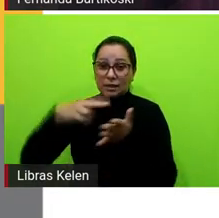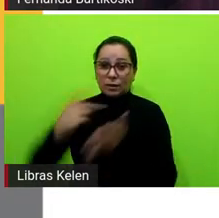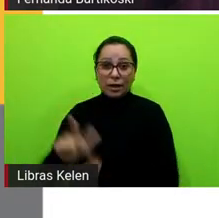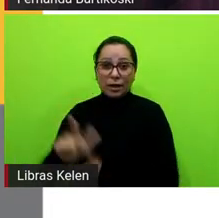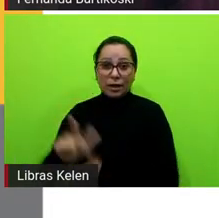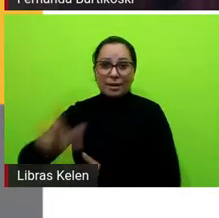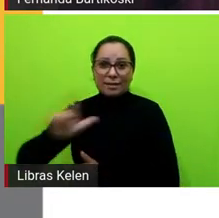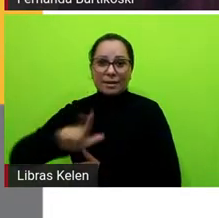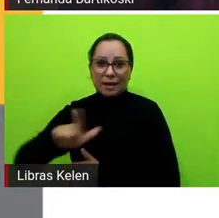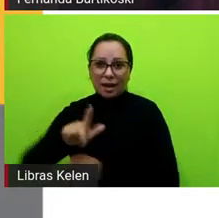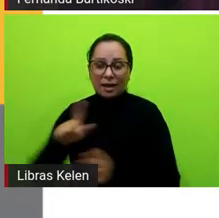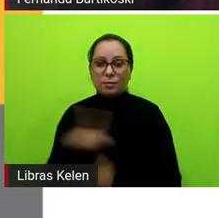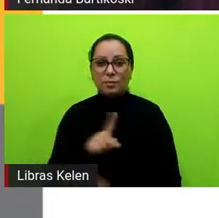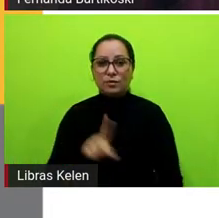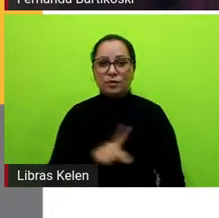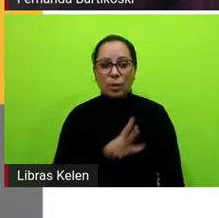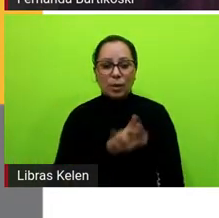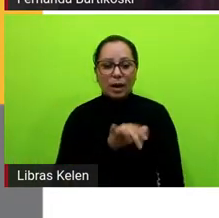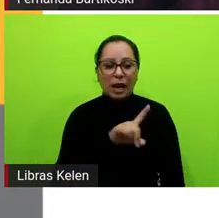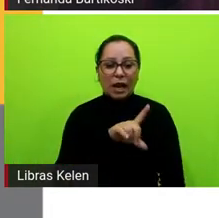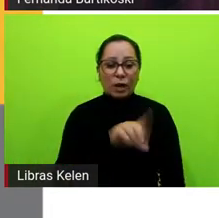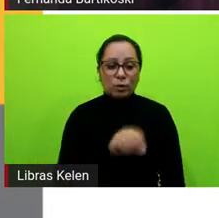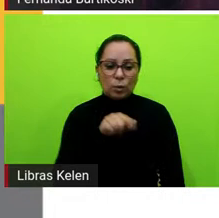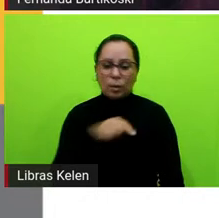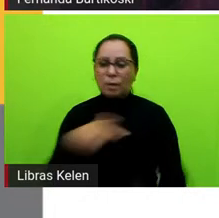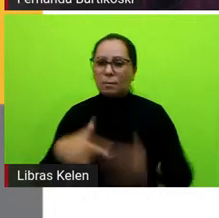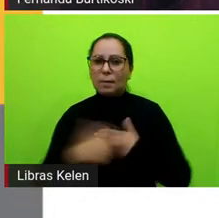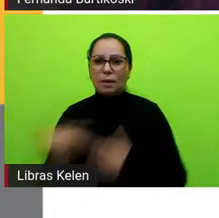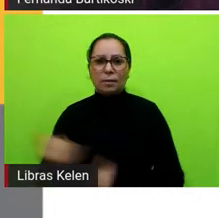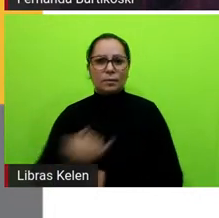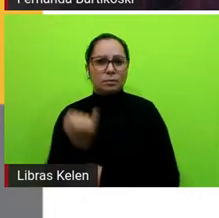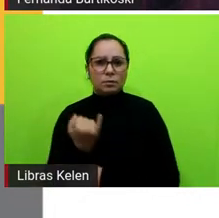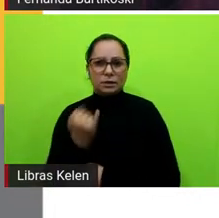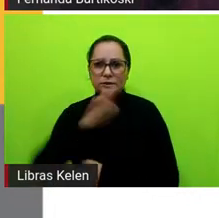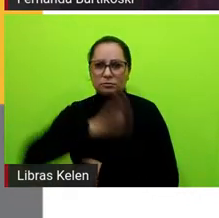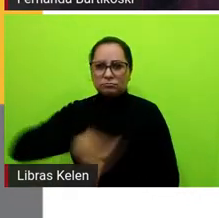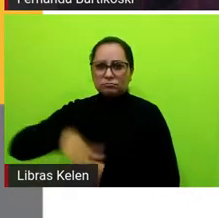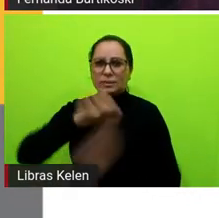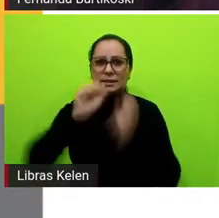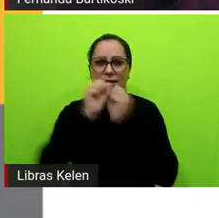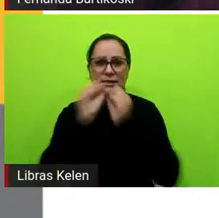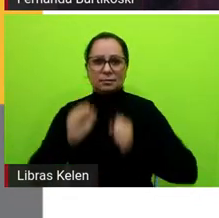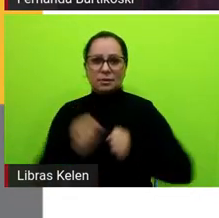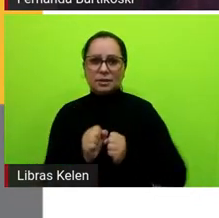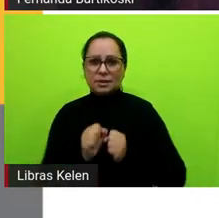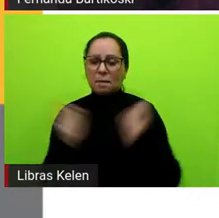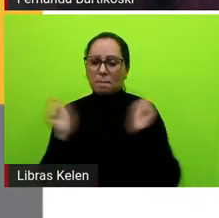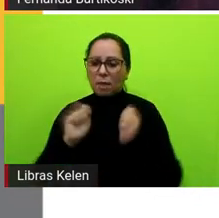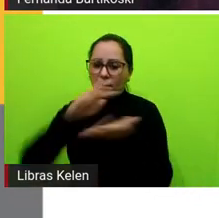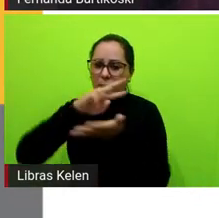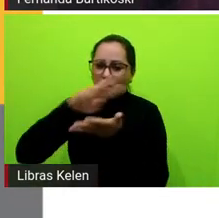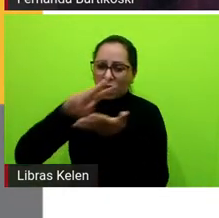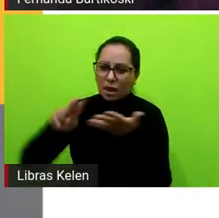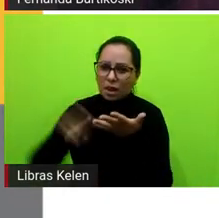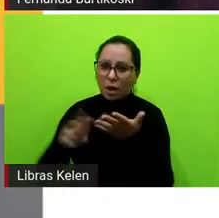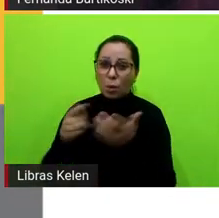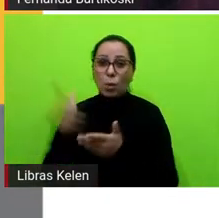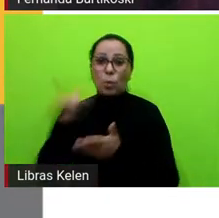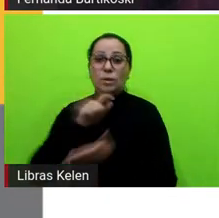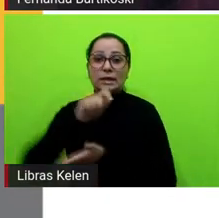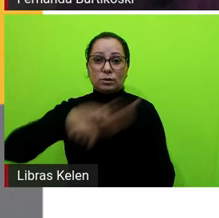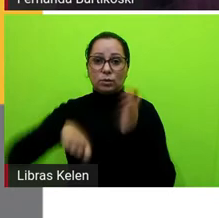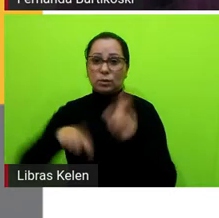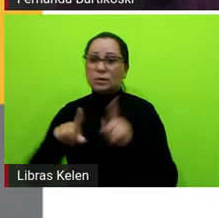do Cosson tem assim um grande papel em sistematizar uma série de possibilidades outros autores também